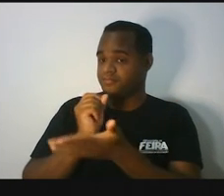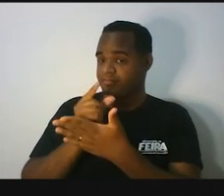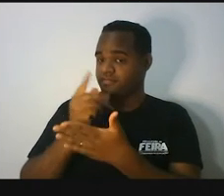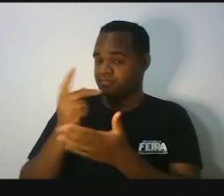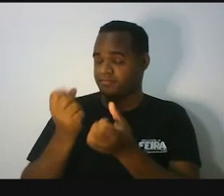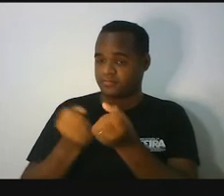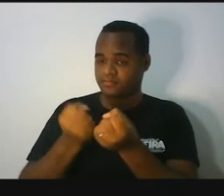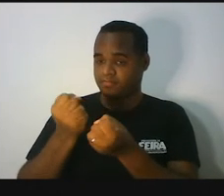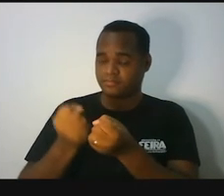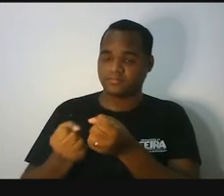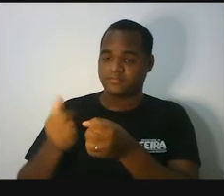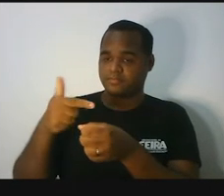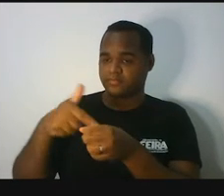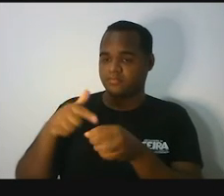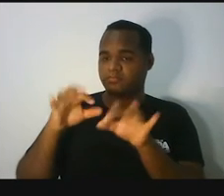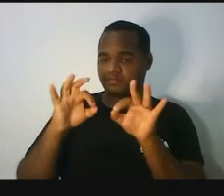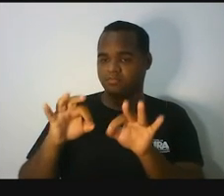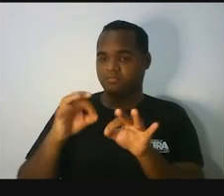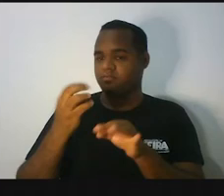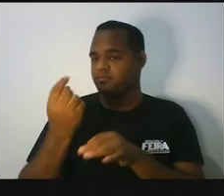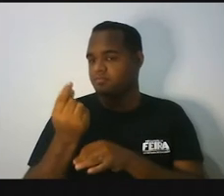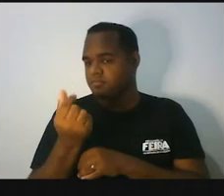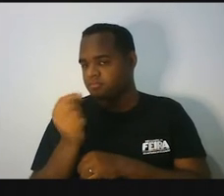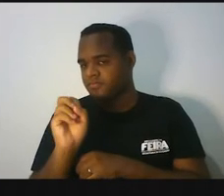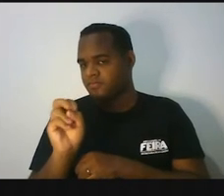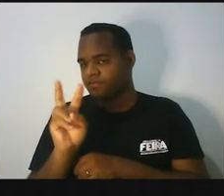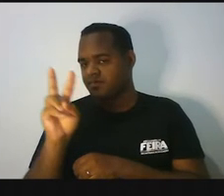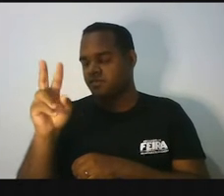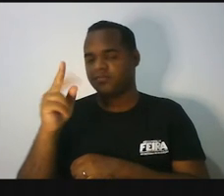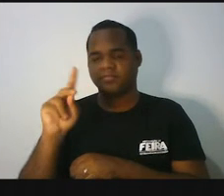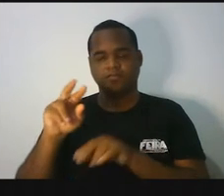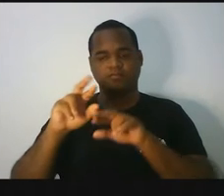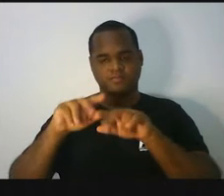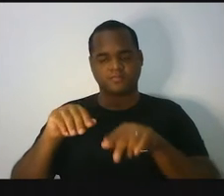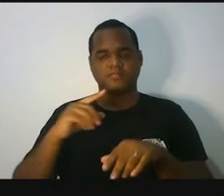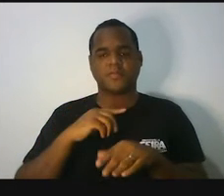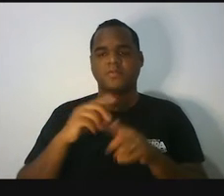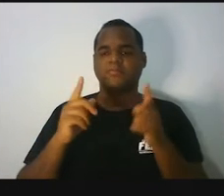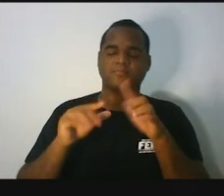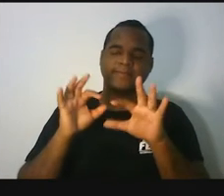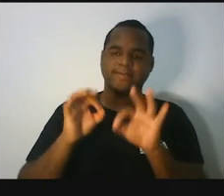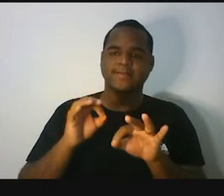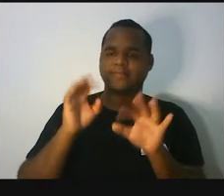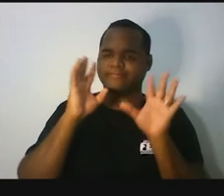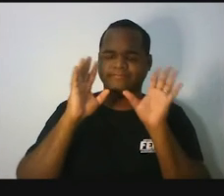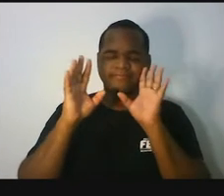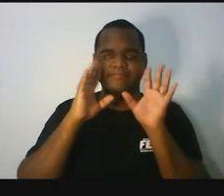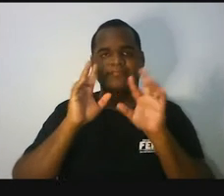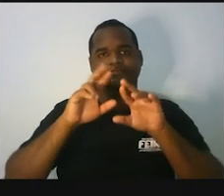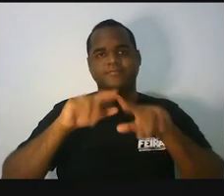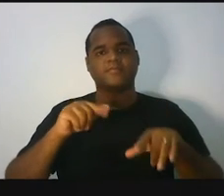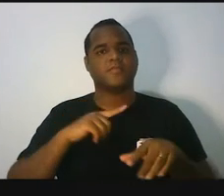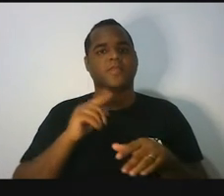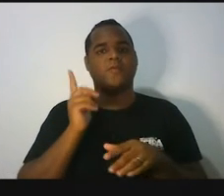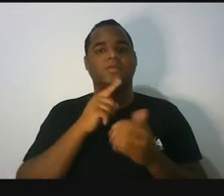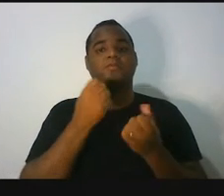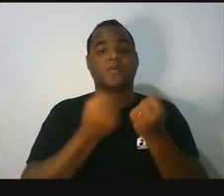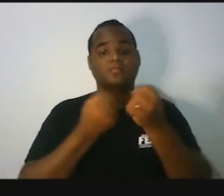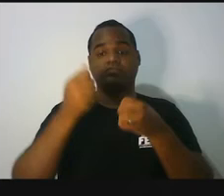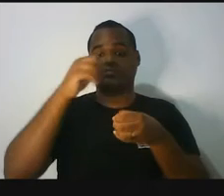se eu tenho o preço do combustível, eu consigo descobrir quantos litros cabem nesse carro.